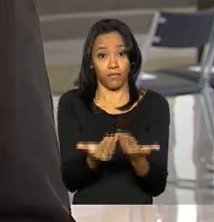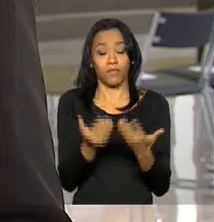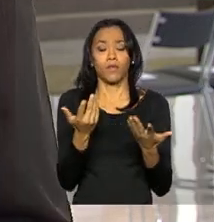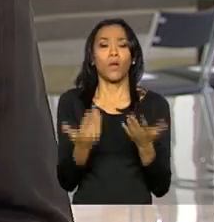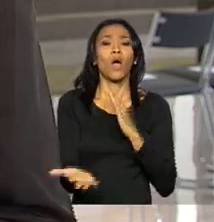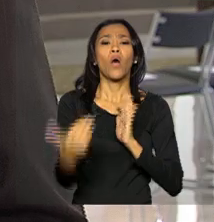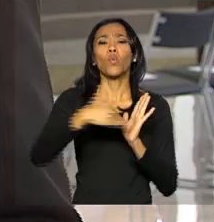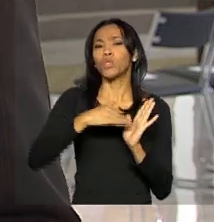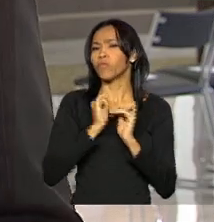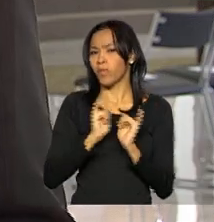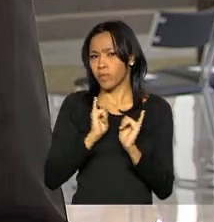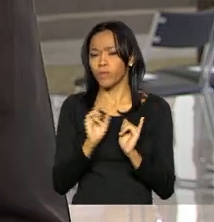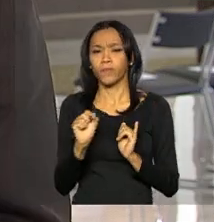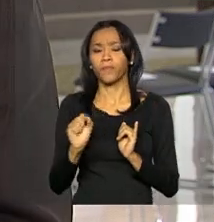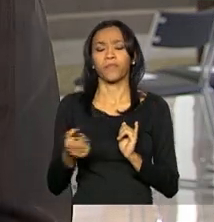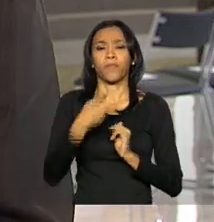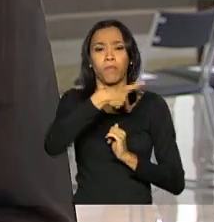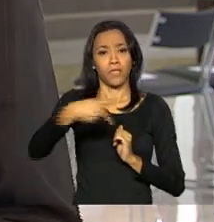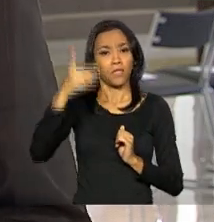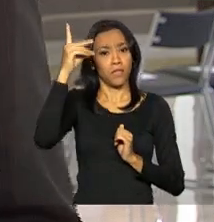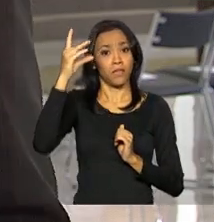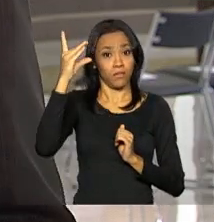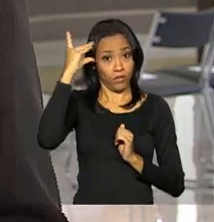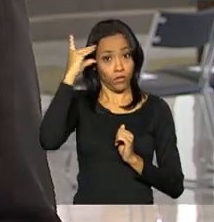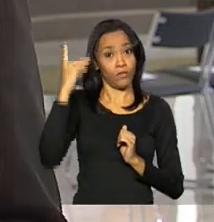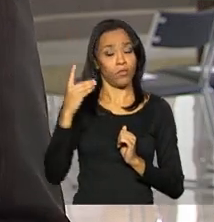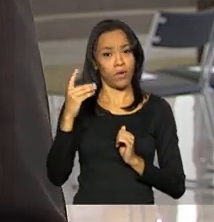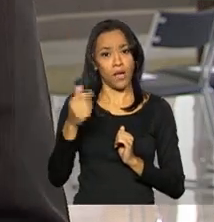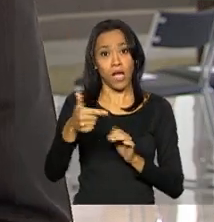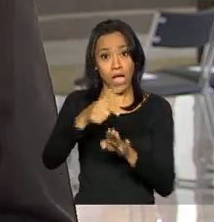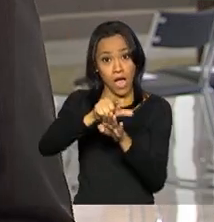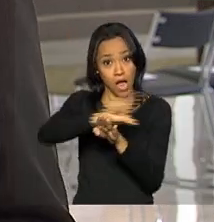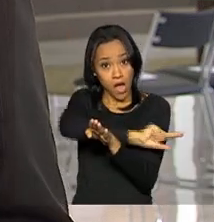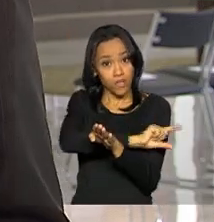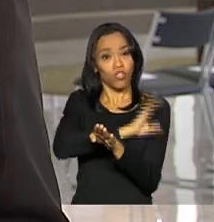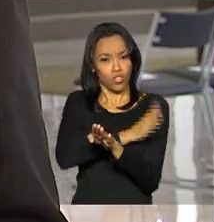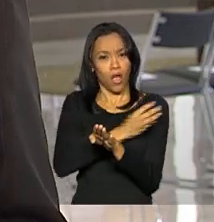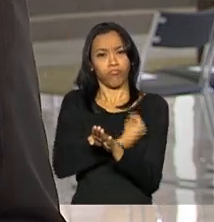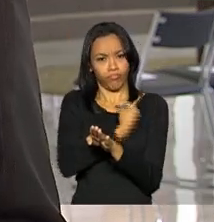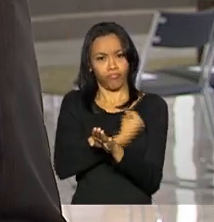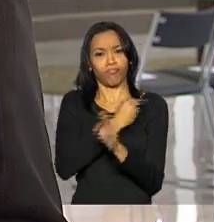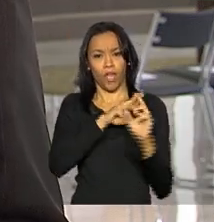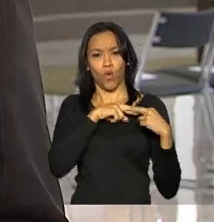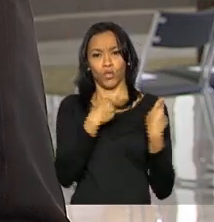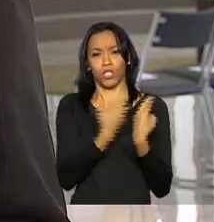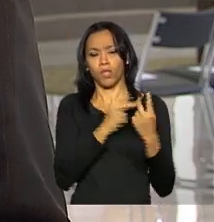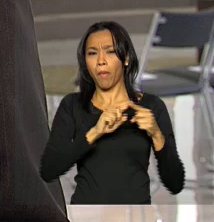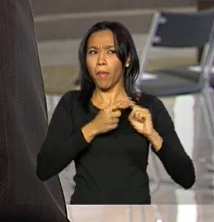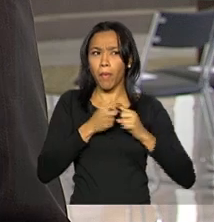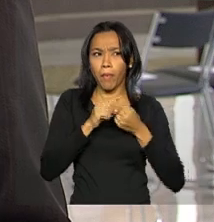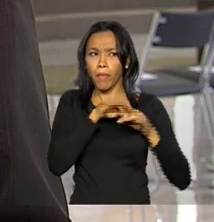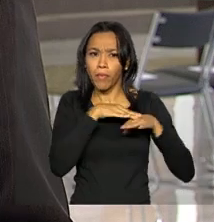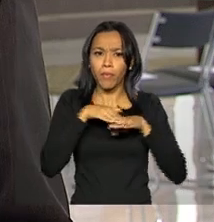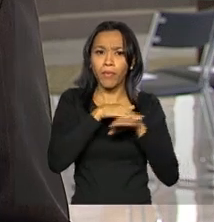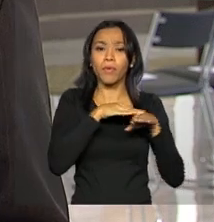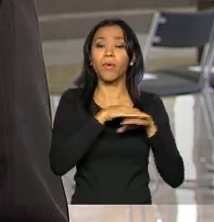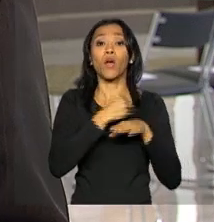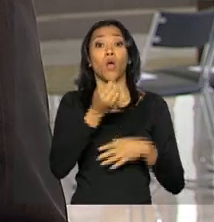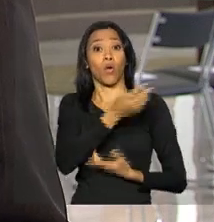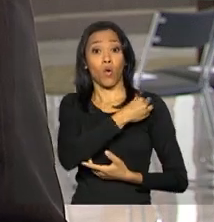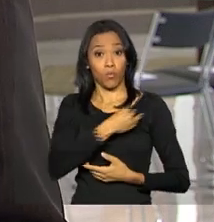Uma última informação é que a presidenta Dilma Rousseff se reúne antes dessa cerimônia. Já está reunida aqui no Palácio do Planalto com o ministro do